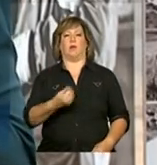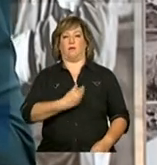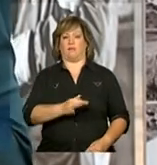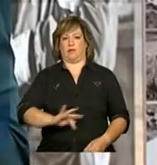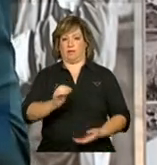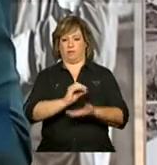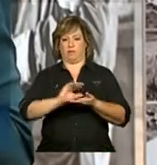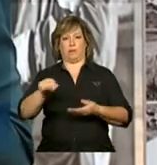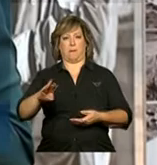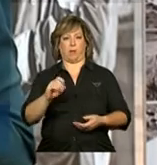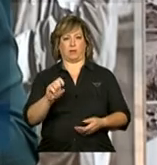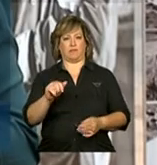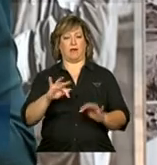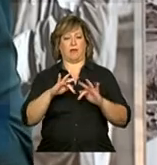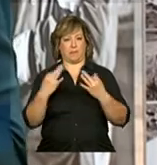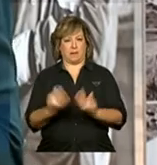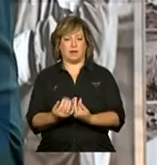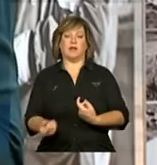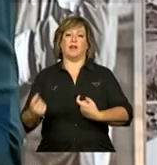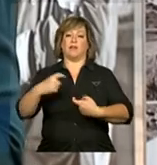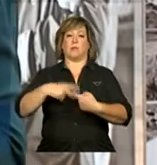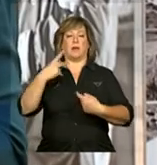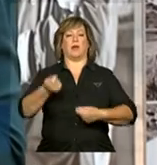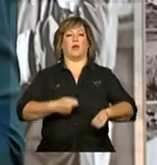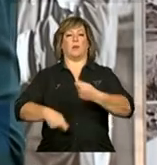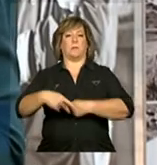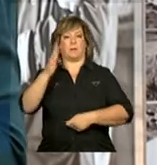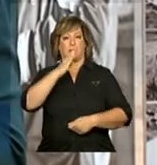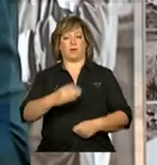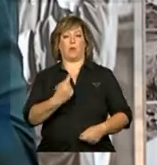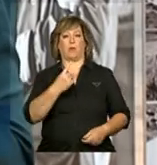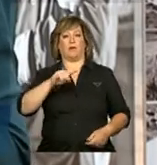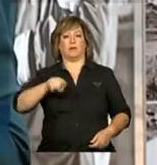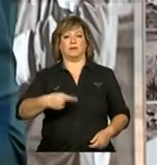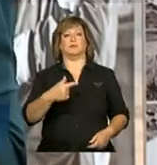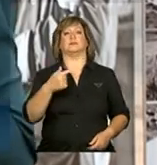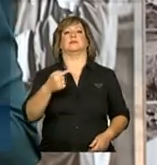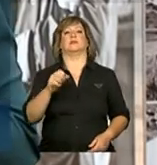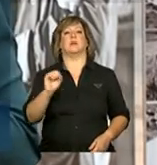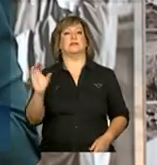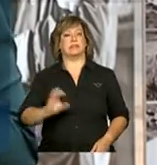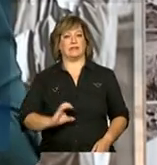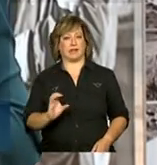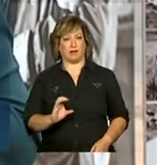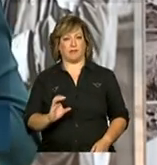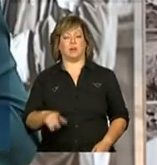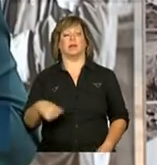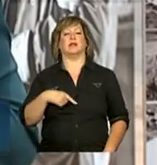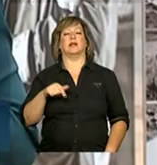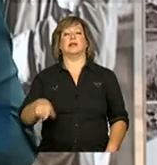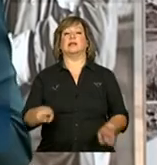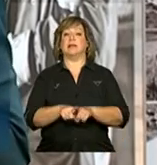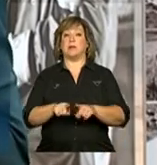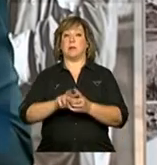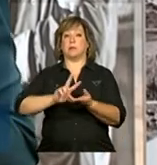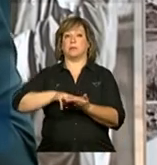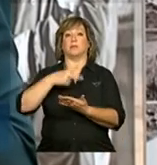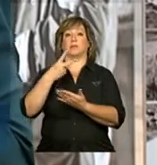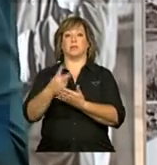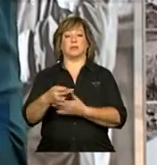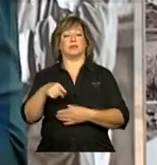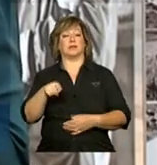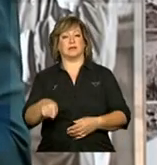retorna para a economia brasileira cerca de R$,78. Há ainda um efeito multiplicador do